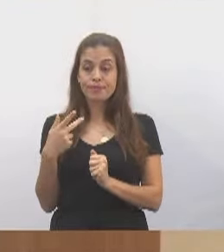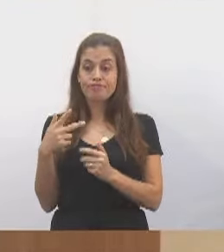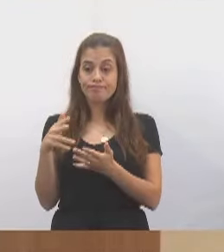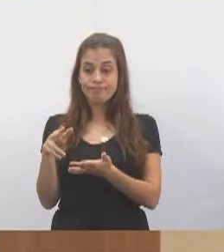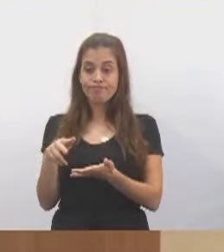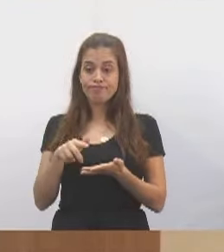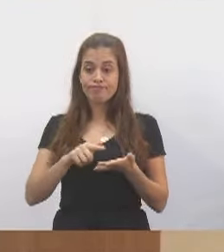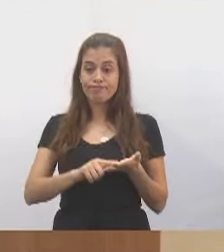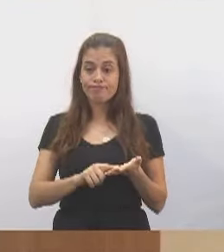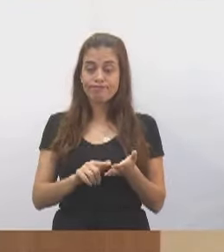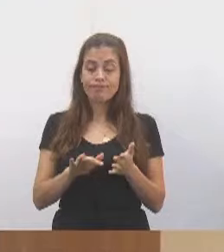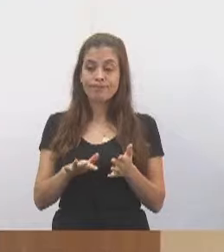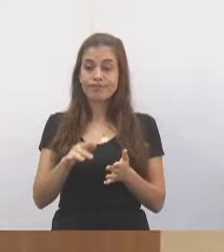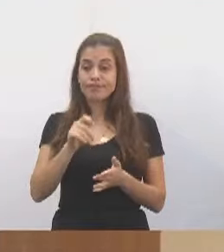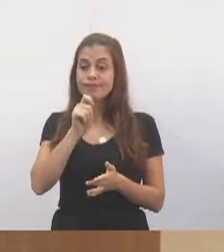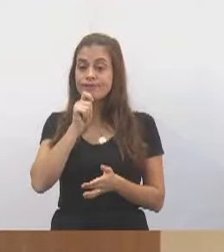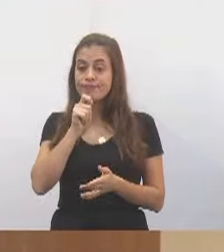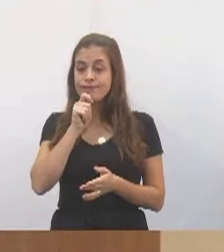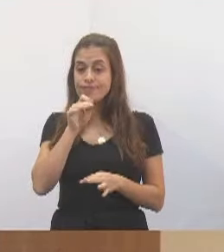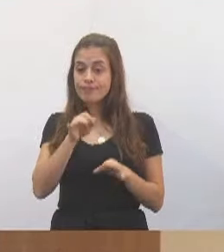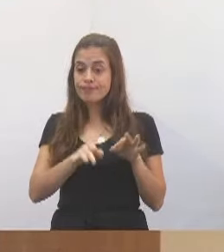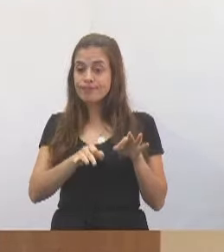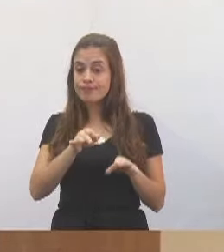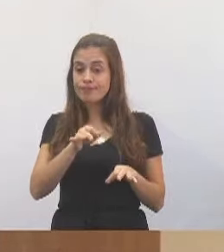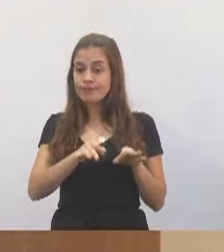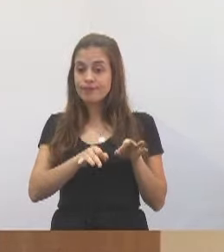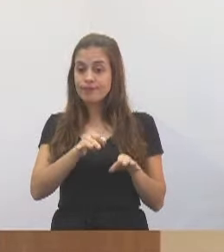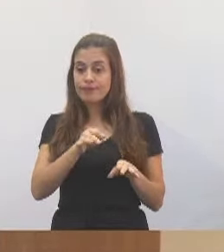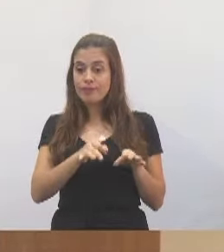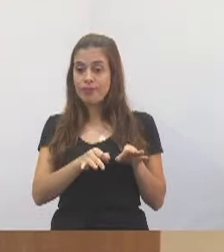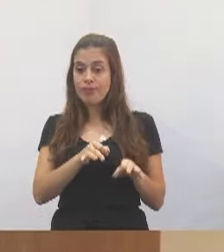é? Ainda vai ser julgado pelos demais